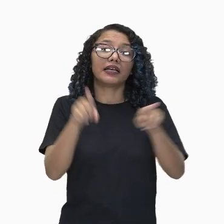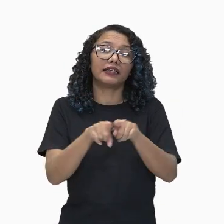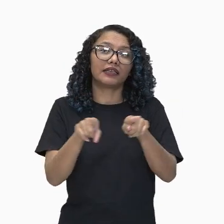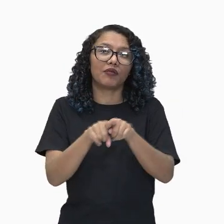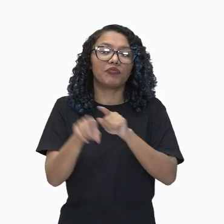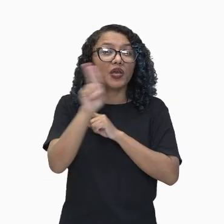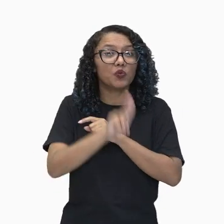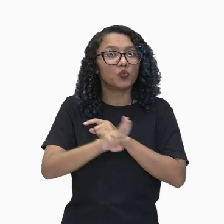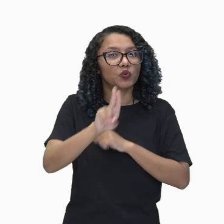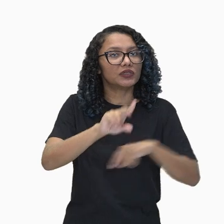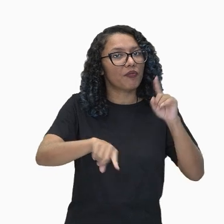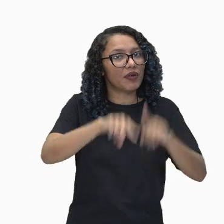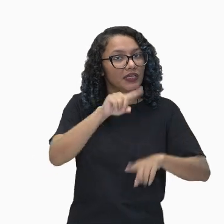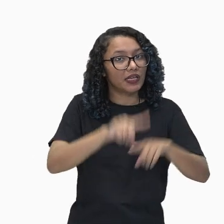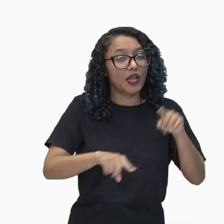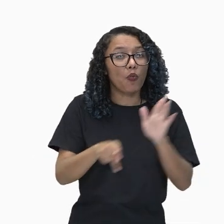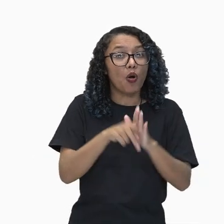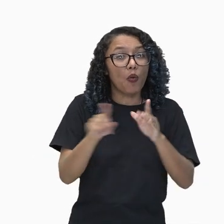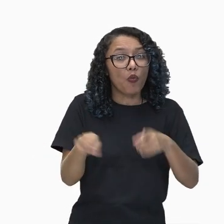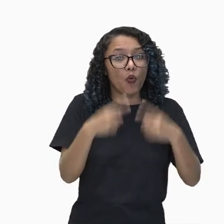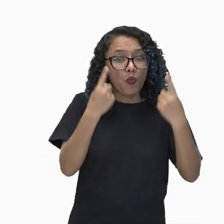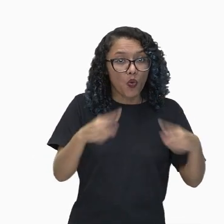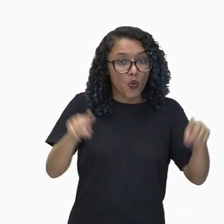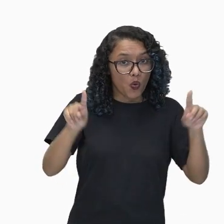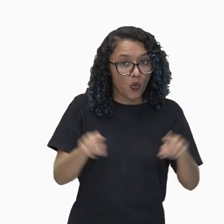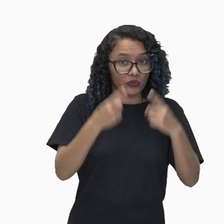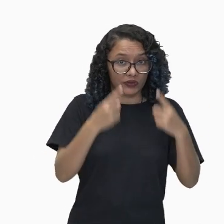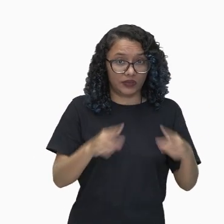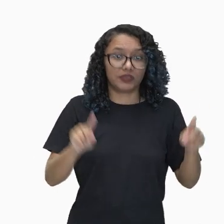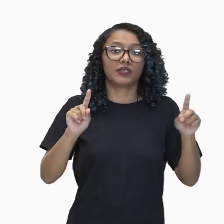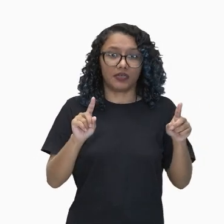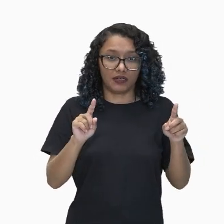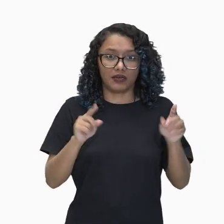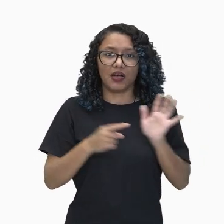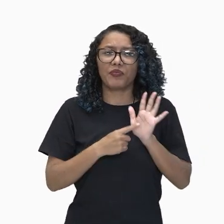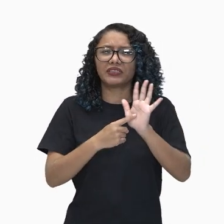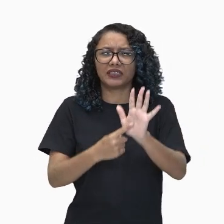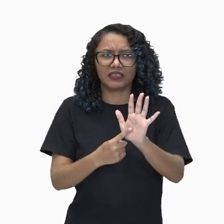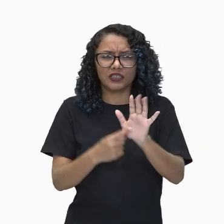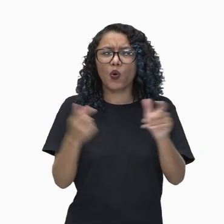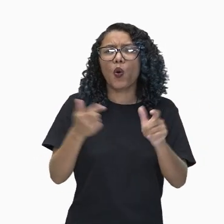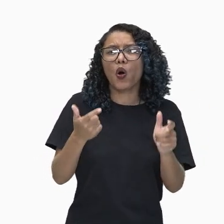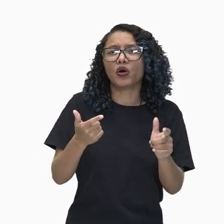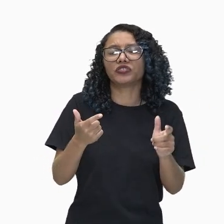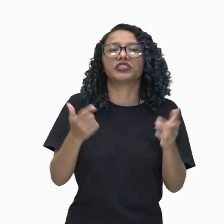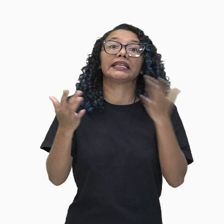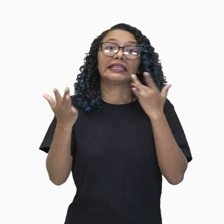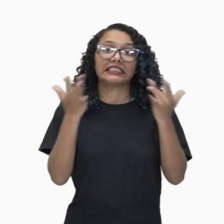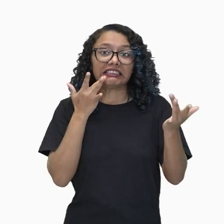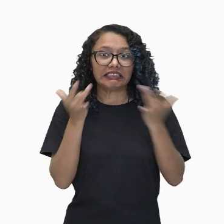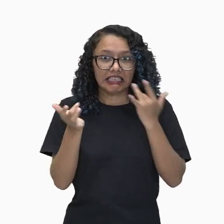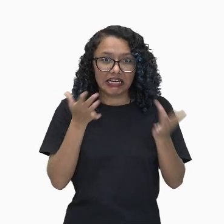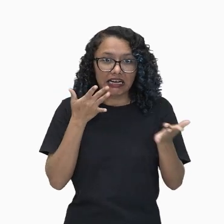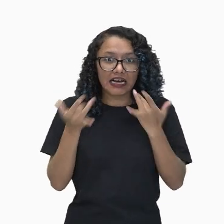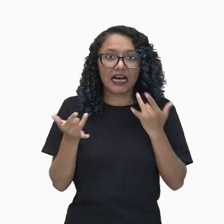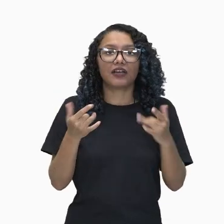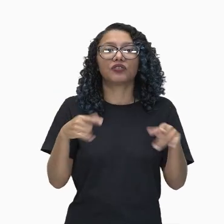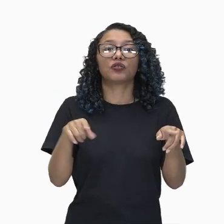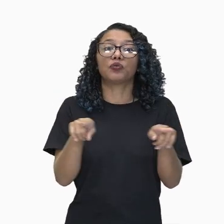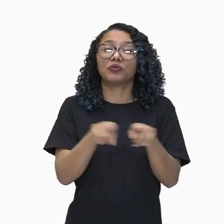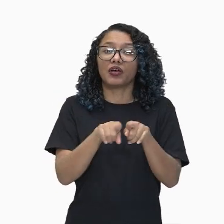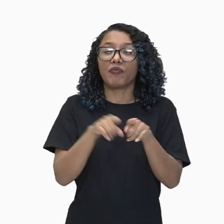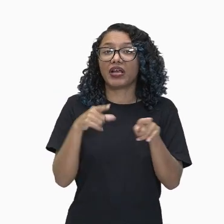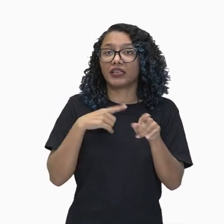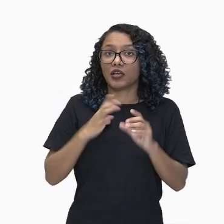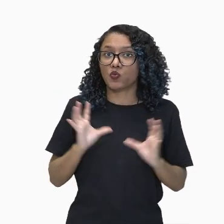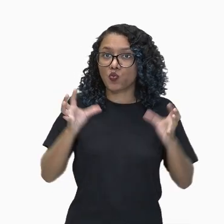As apresentações são, geralmente, feitas em teatros, acompanhadas por uma orquestra